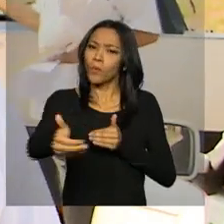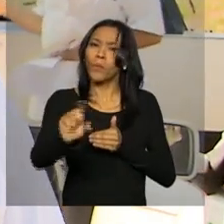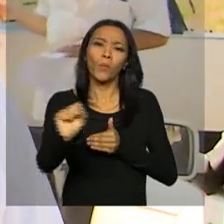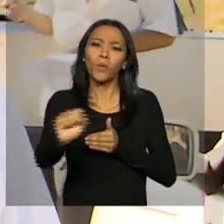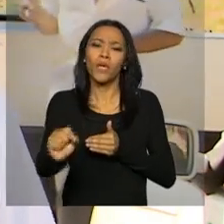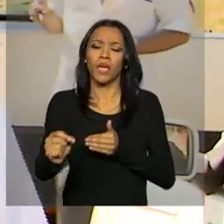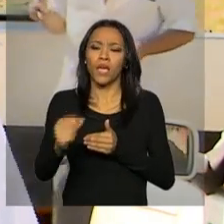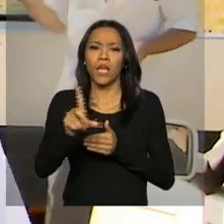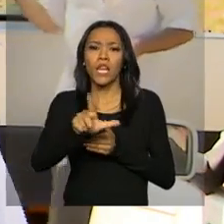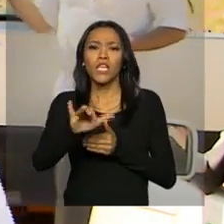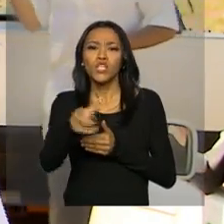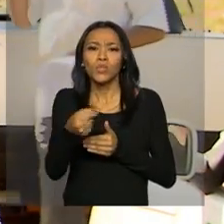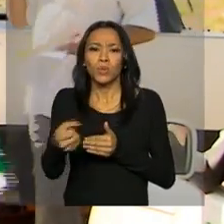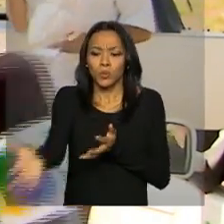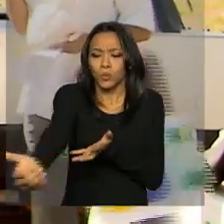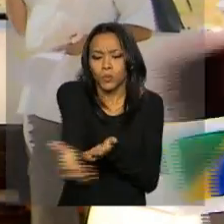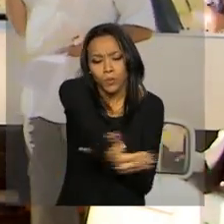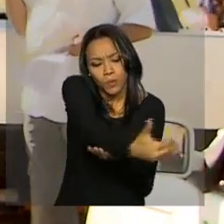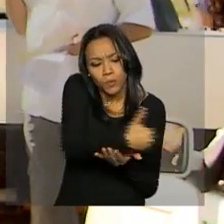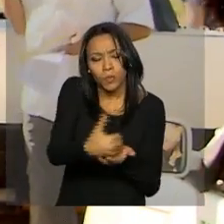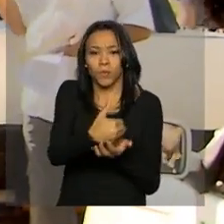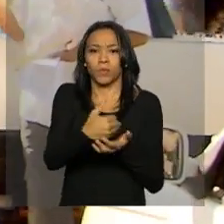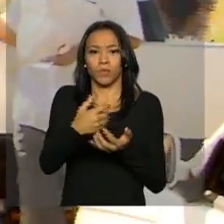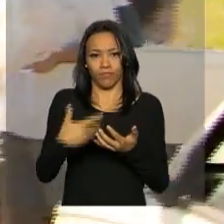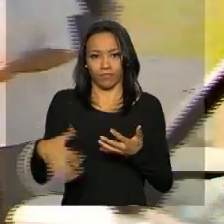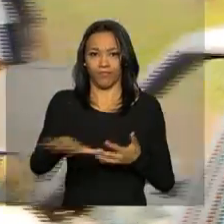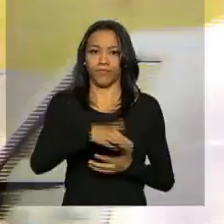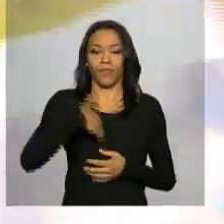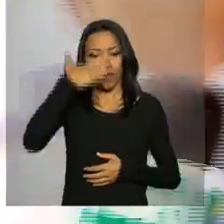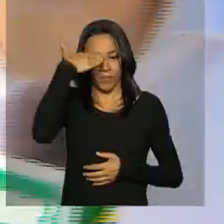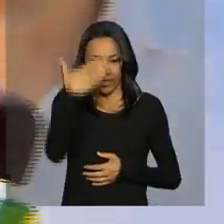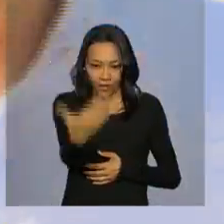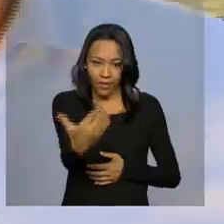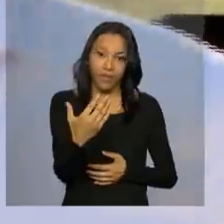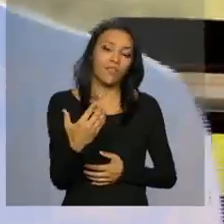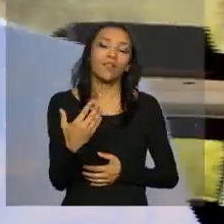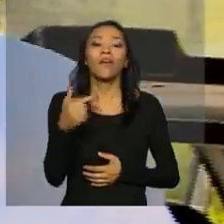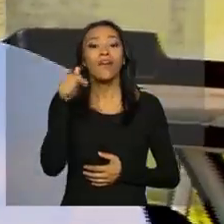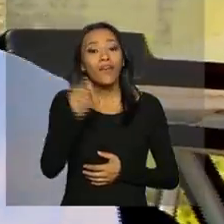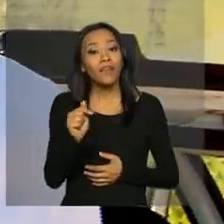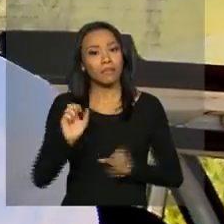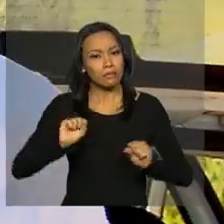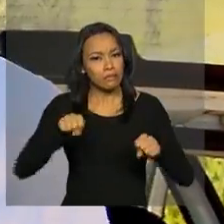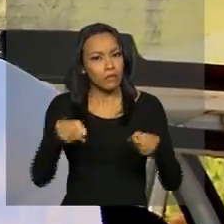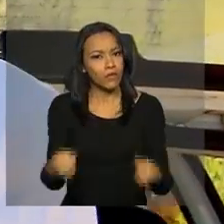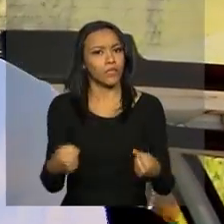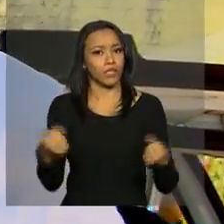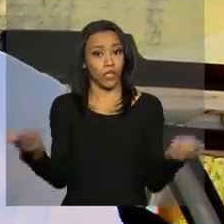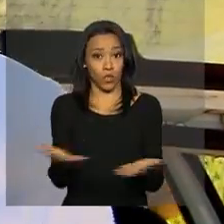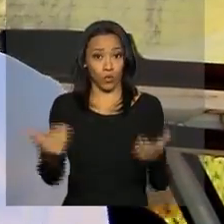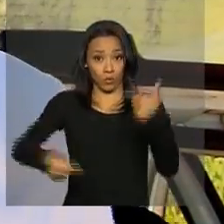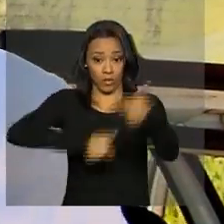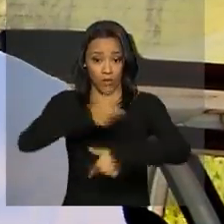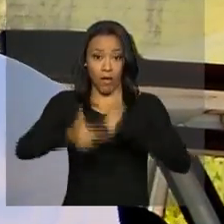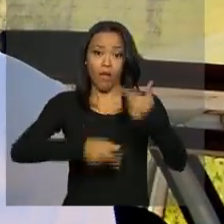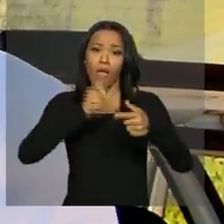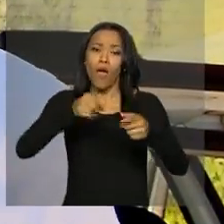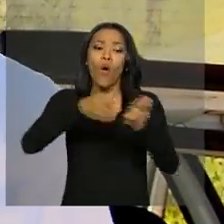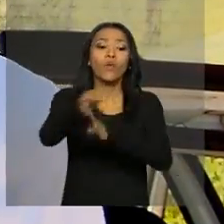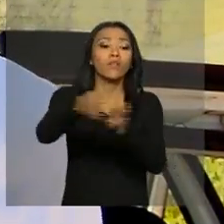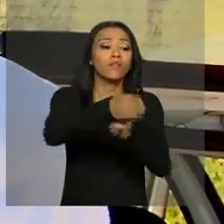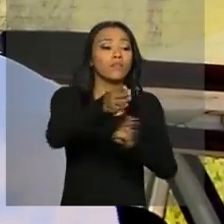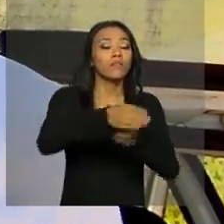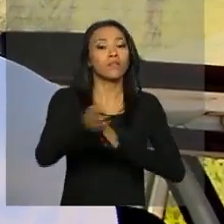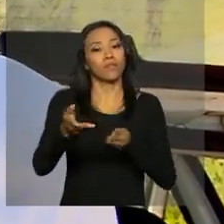entulho e lixo aqui na comunidade. Já então, obrigado Gerlan. E essa ação, reforçando então a ação de hoje, é de orientação,